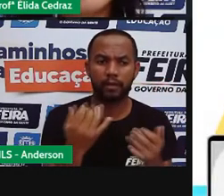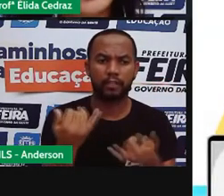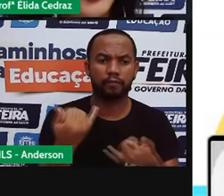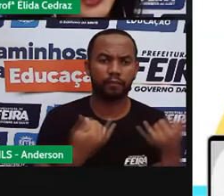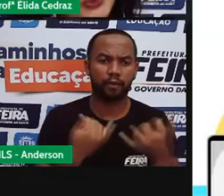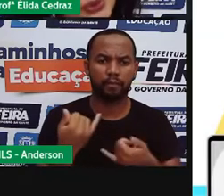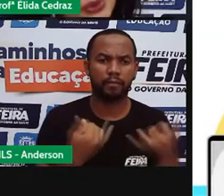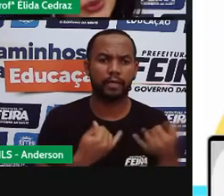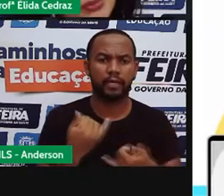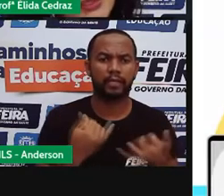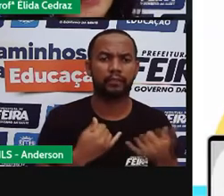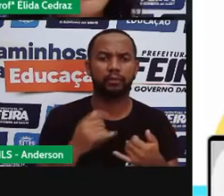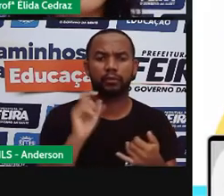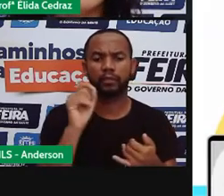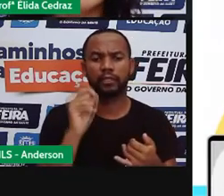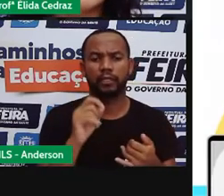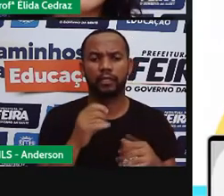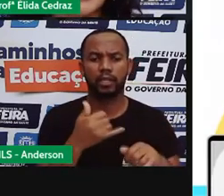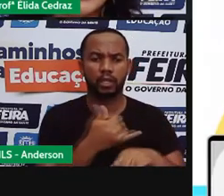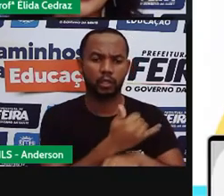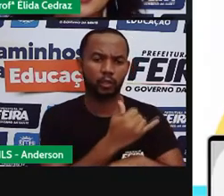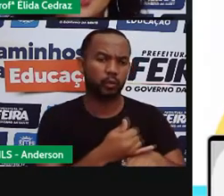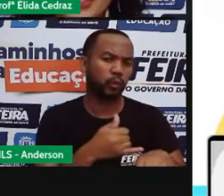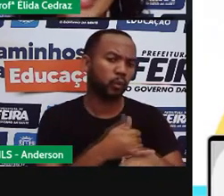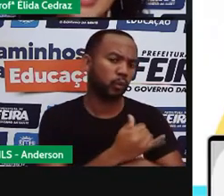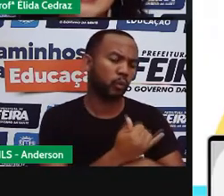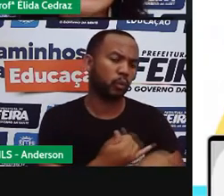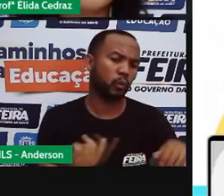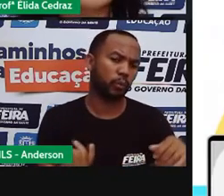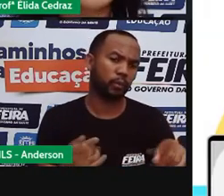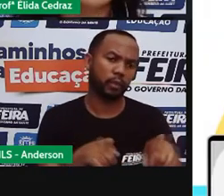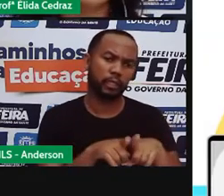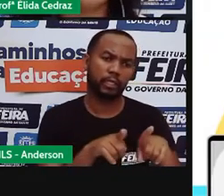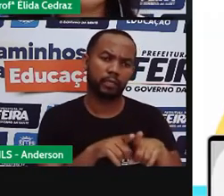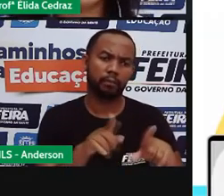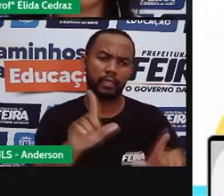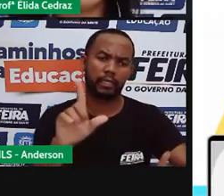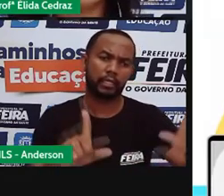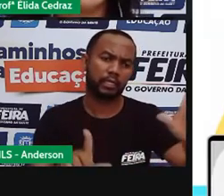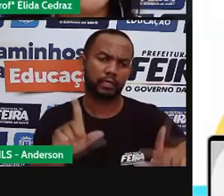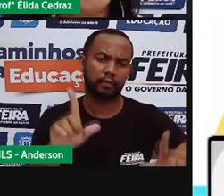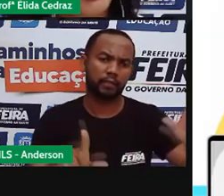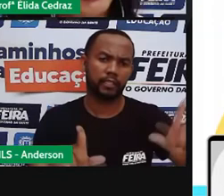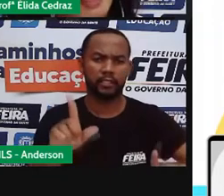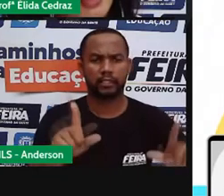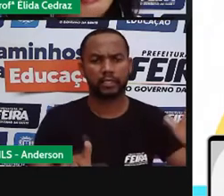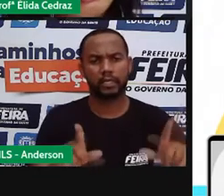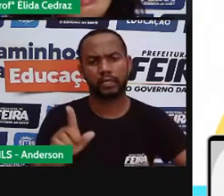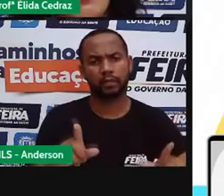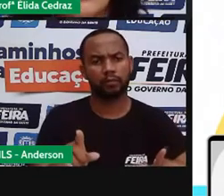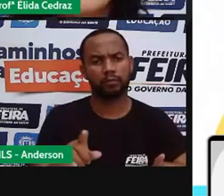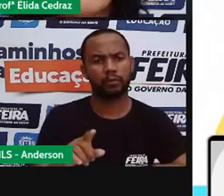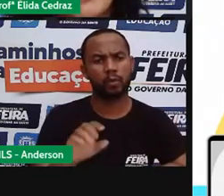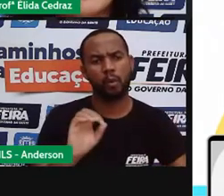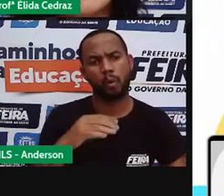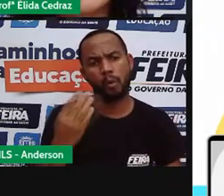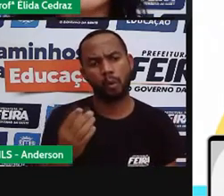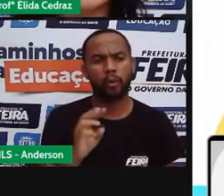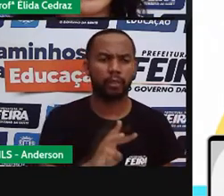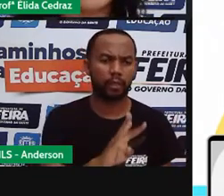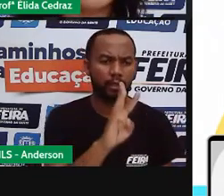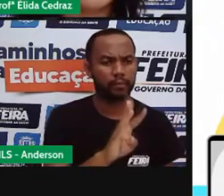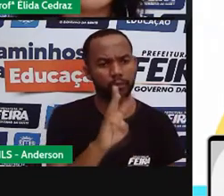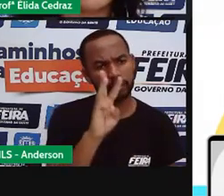através do YouTube, dos sites de jornalismo, também chamados de portais. Os mais